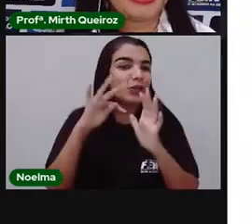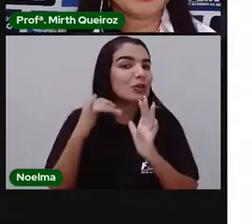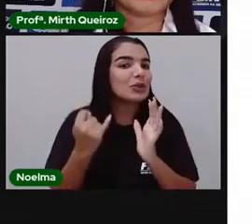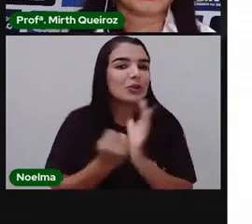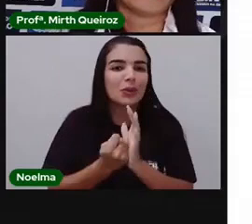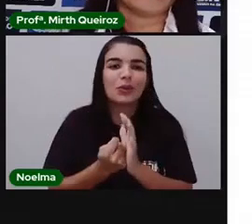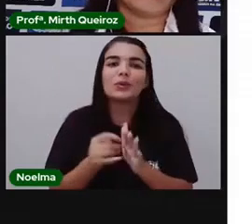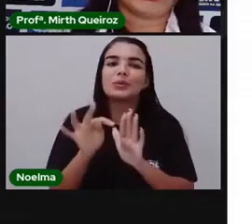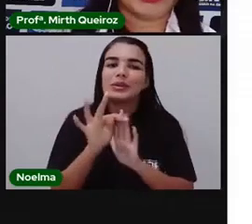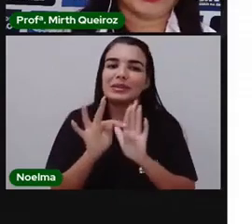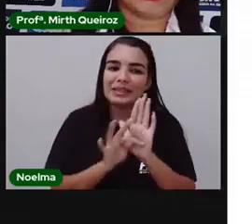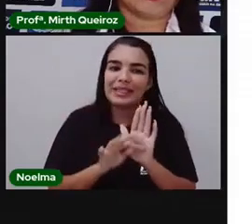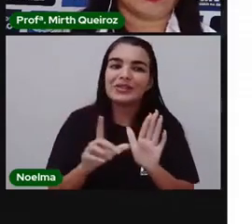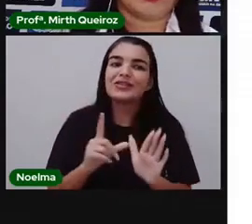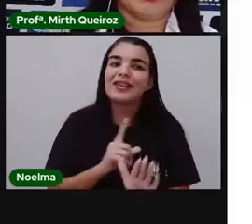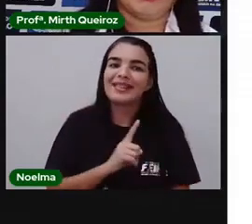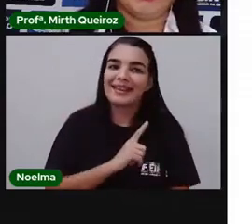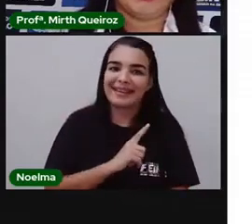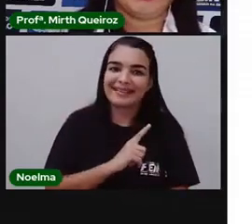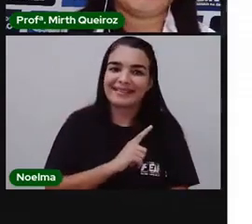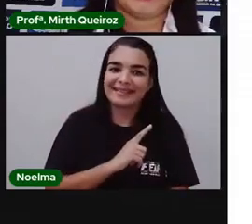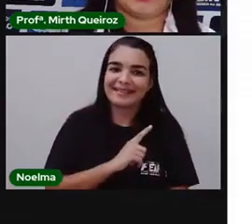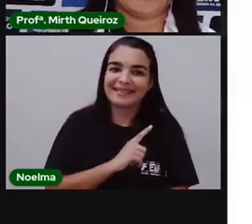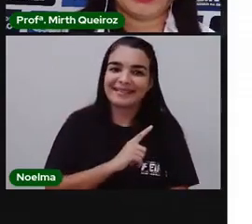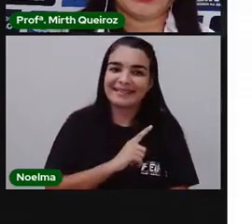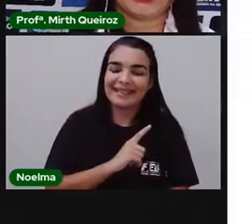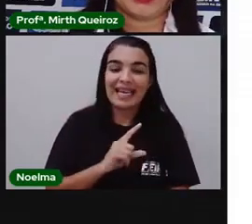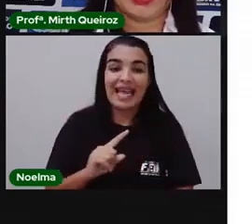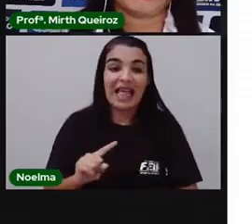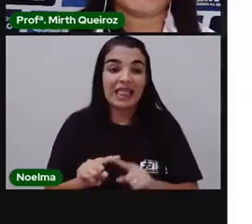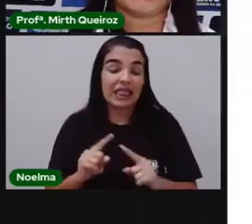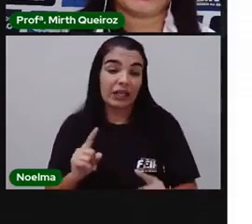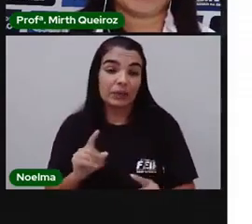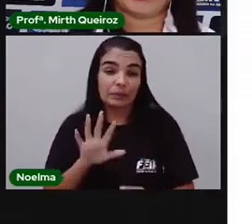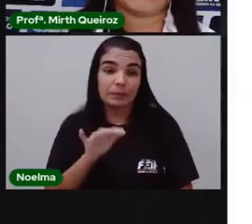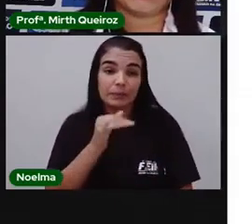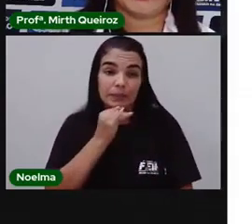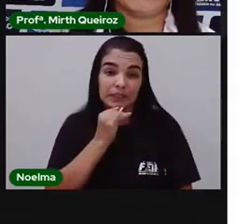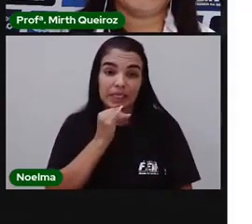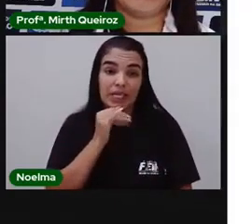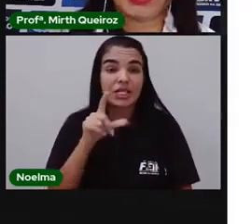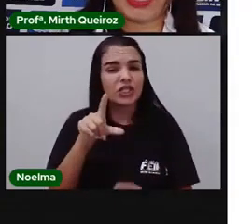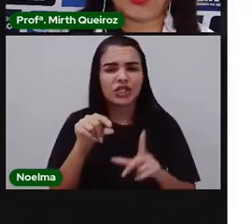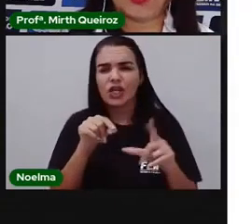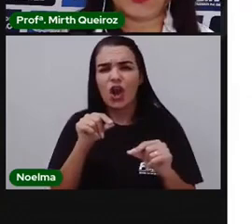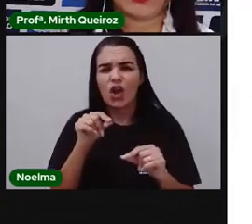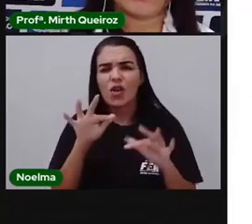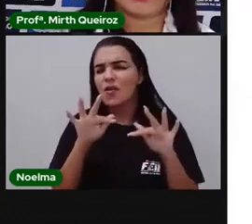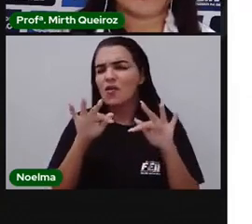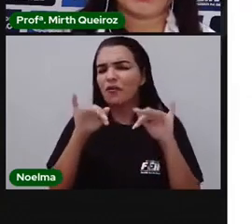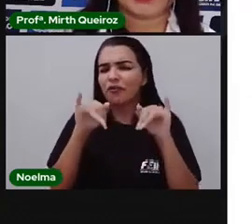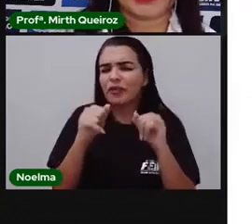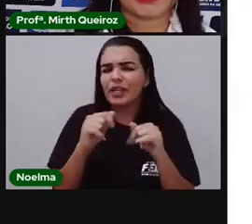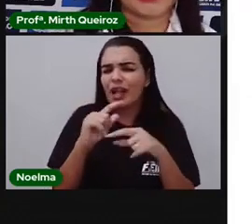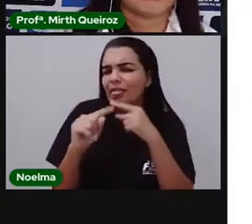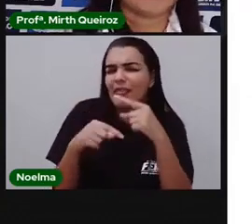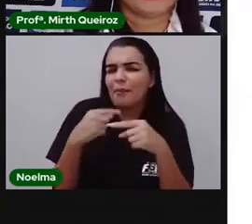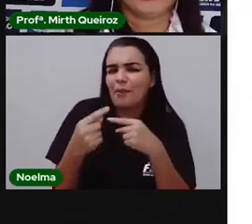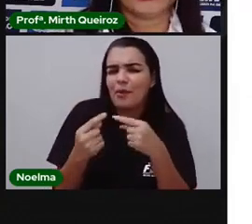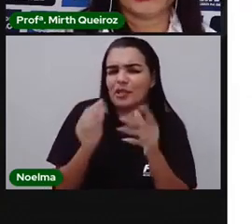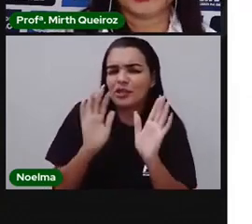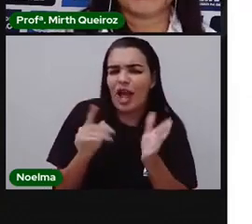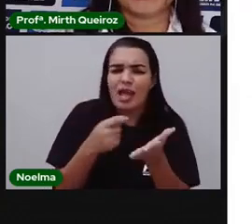Esse título do texto, geralmente, a gente deixa para escolher no final, porque vai depender